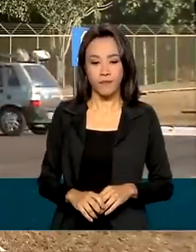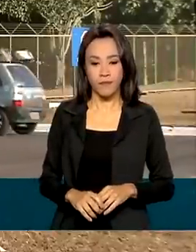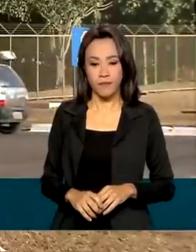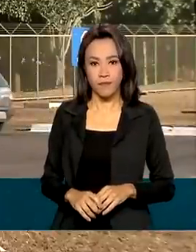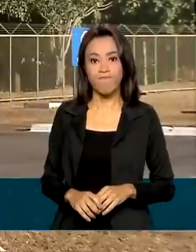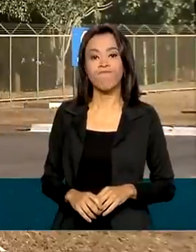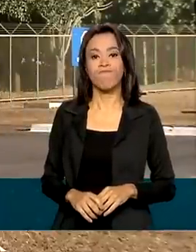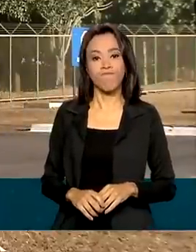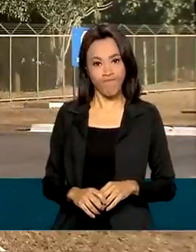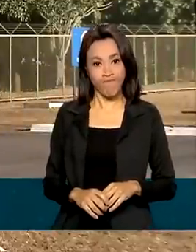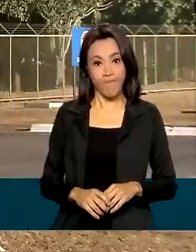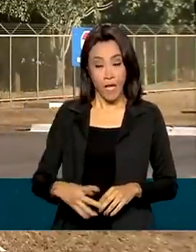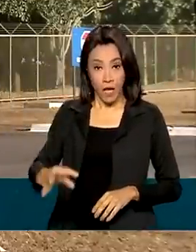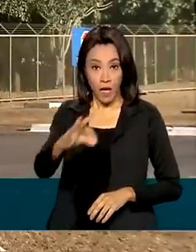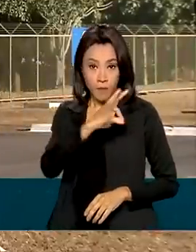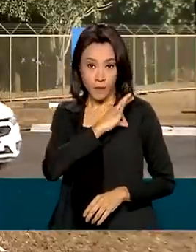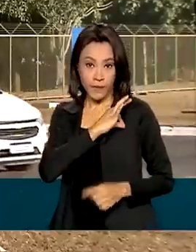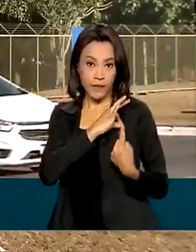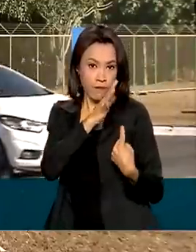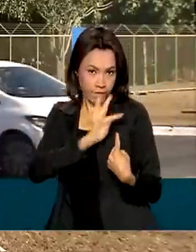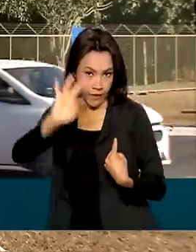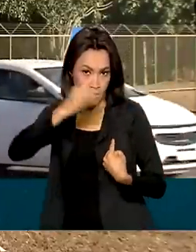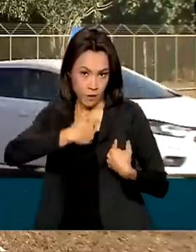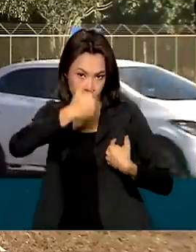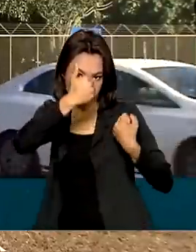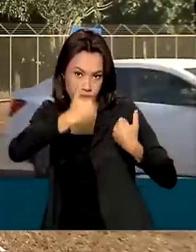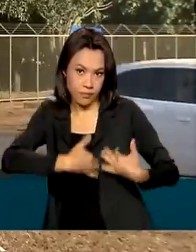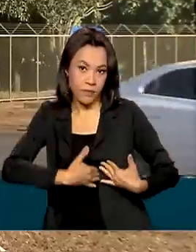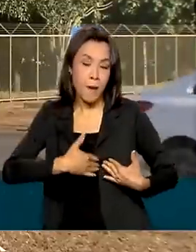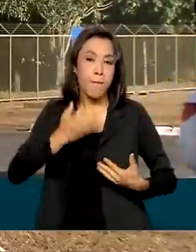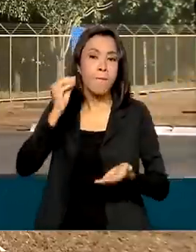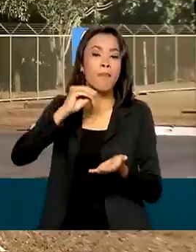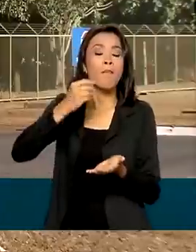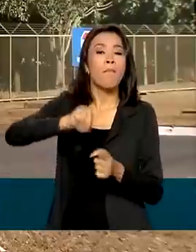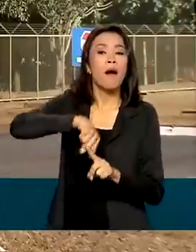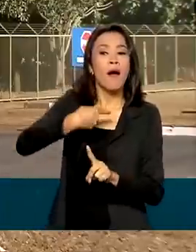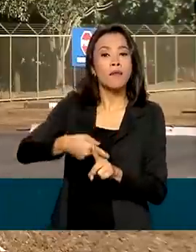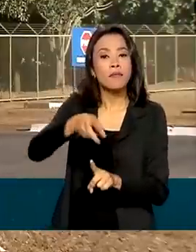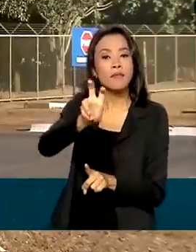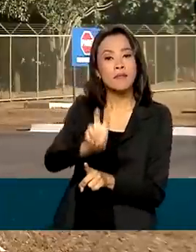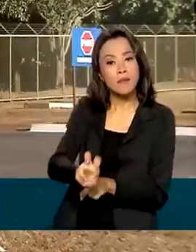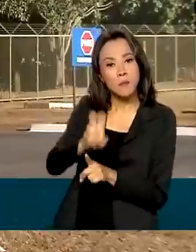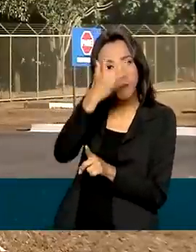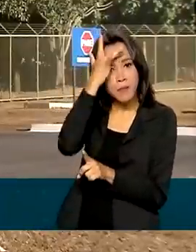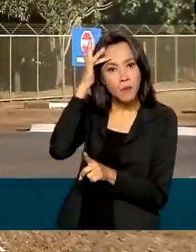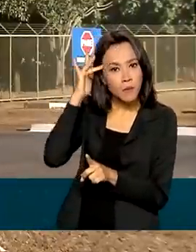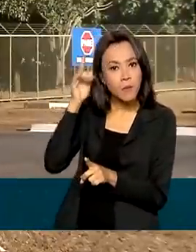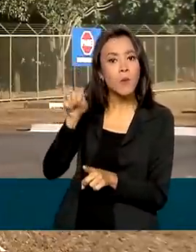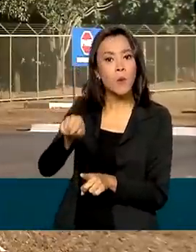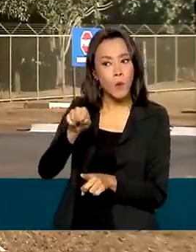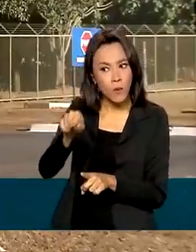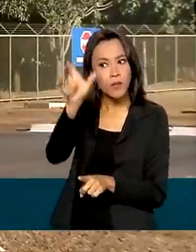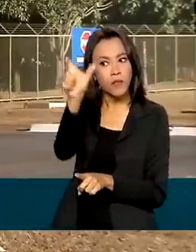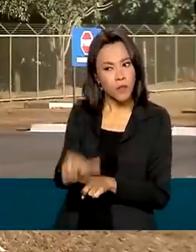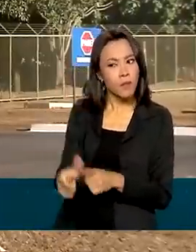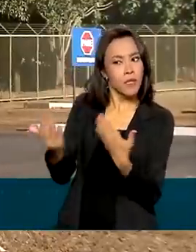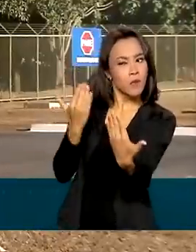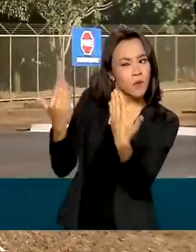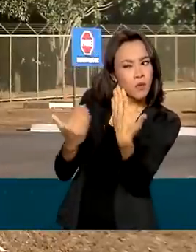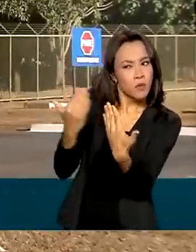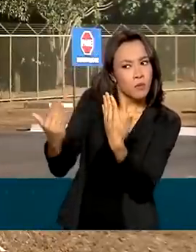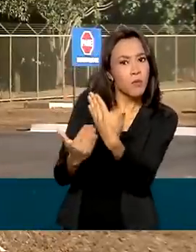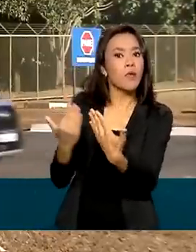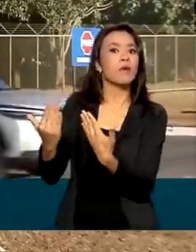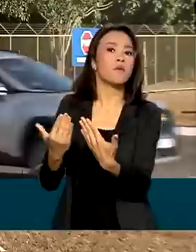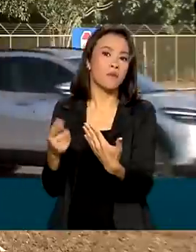Olha, segundo a Polícia Federal, outras cinco pessoas foram identificadas por terem envolvimento nas mortes. As